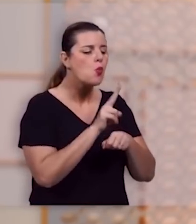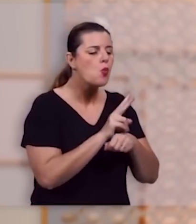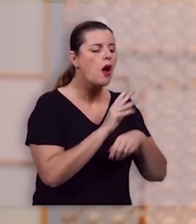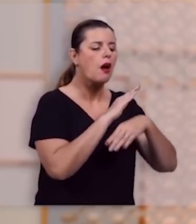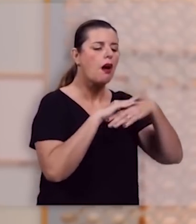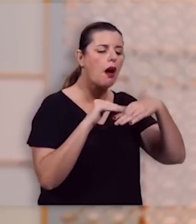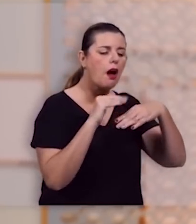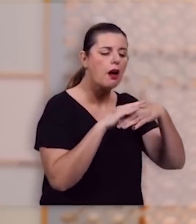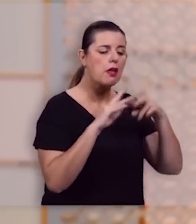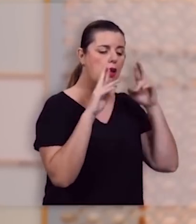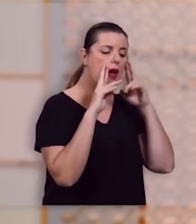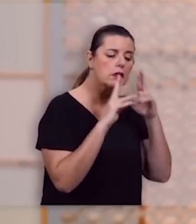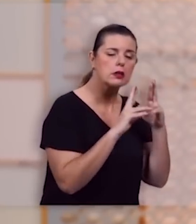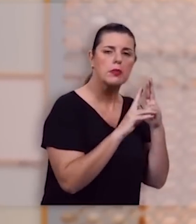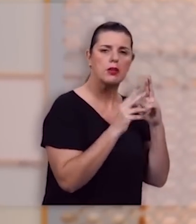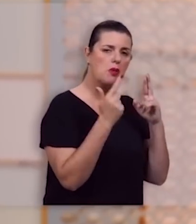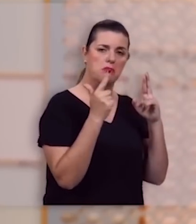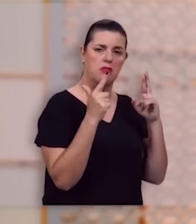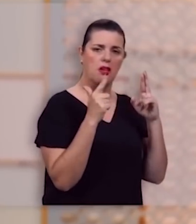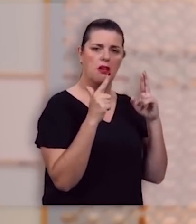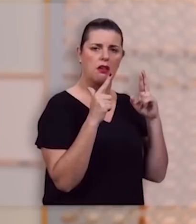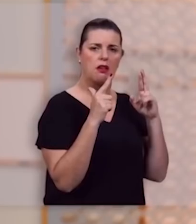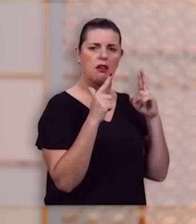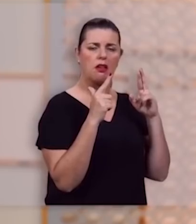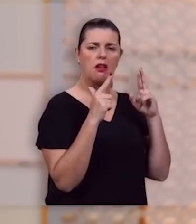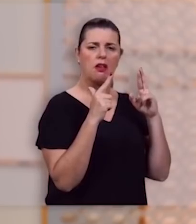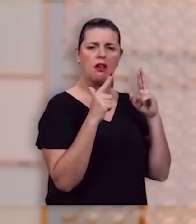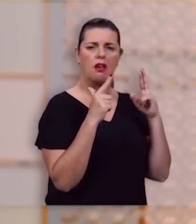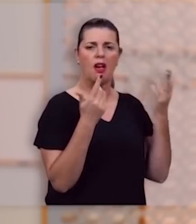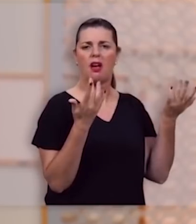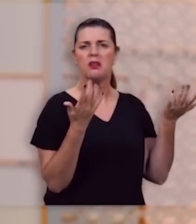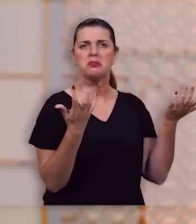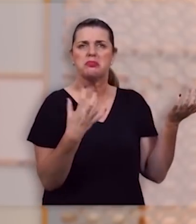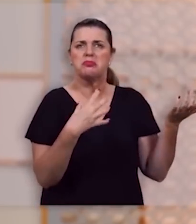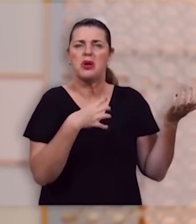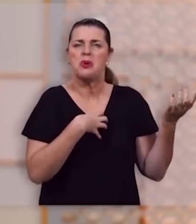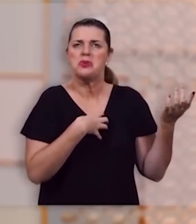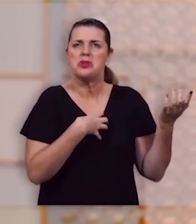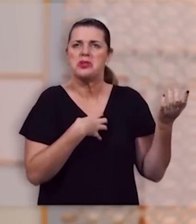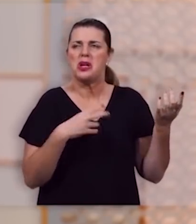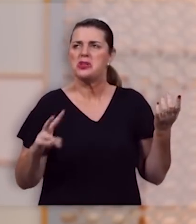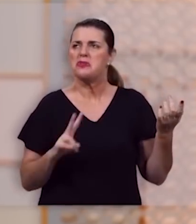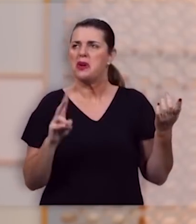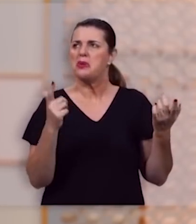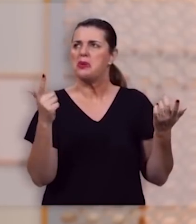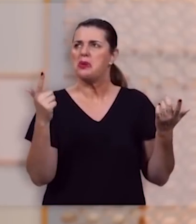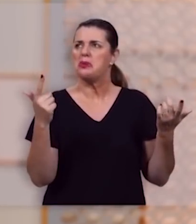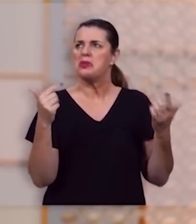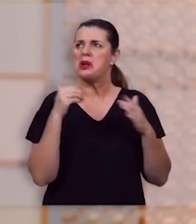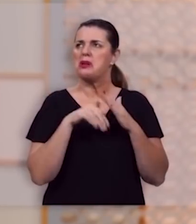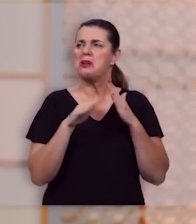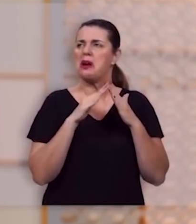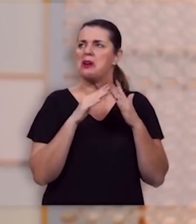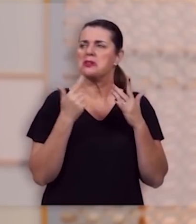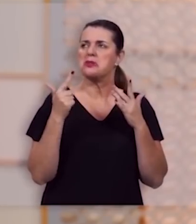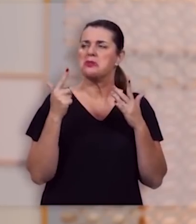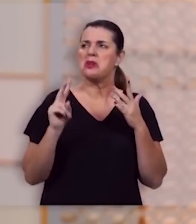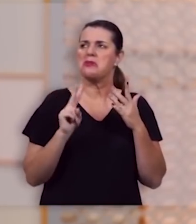não é tratada com respeito ela não se sente uma pessoa valorizada em casa